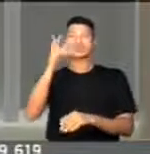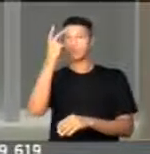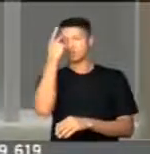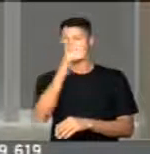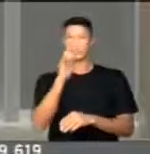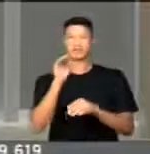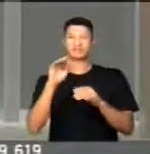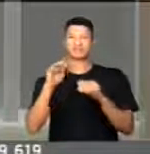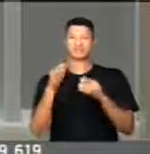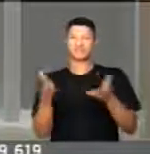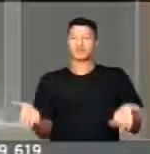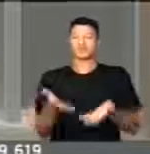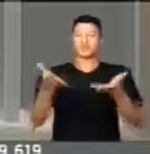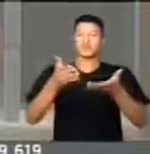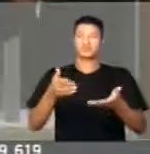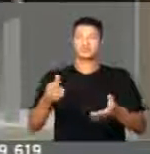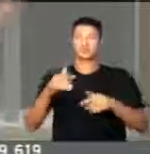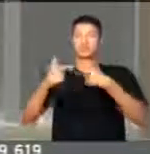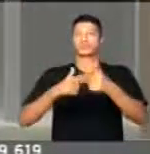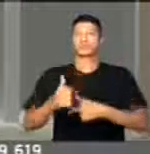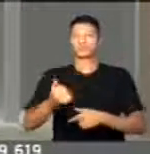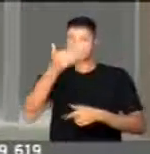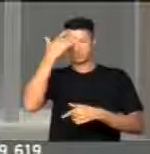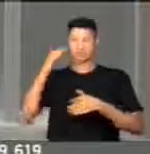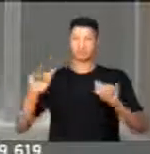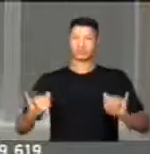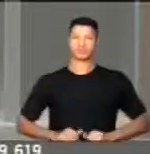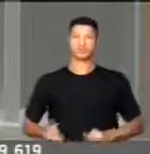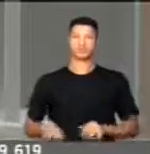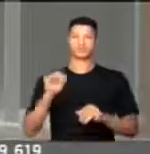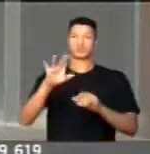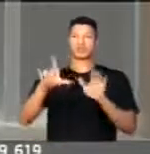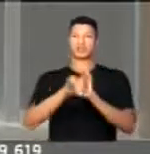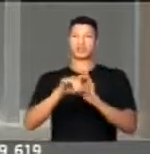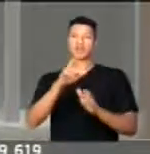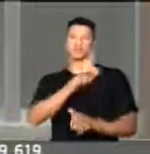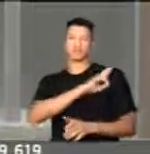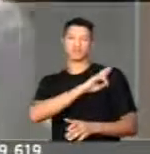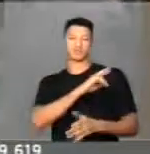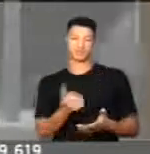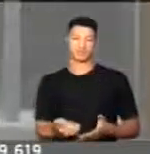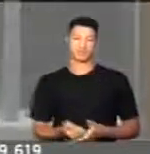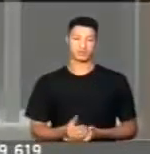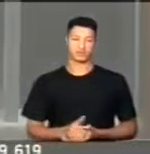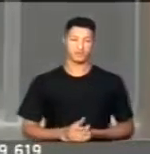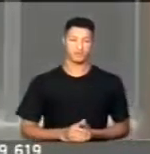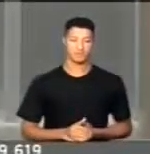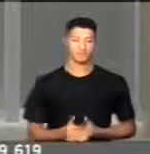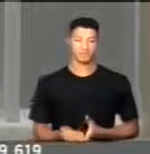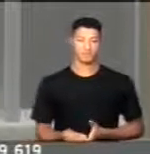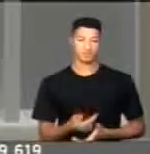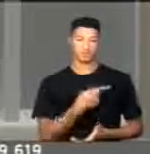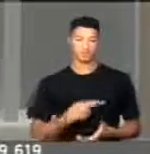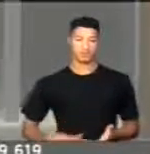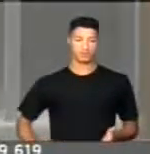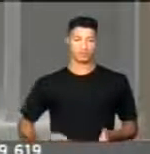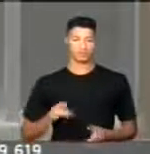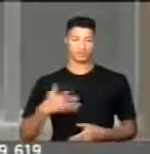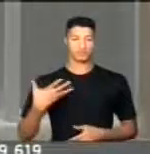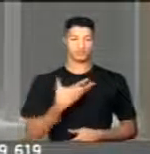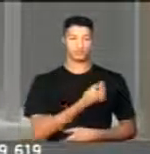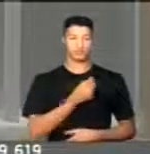para incentivar os funcionários a atingirem. Só uma lei de responsabilidade educacional... Sr. Presidente,